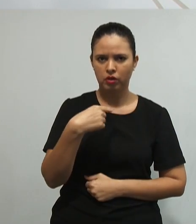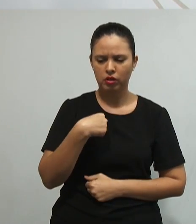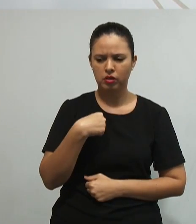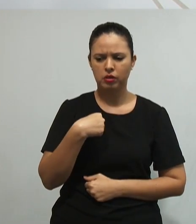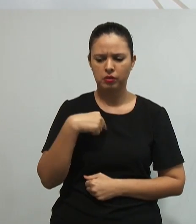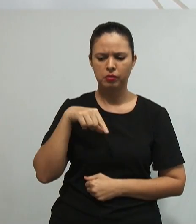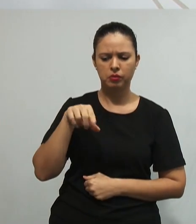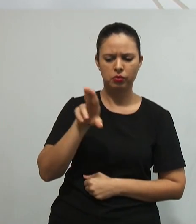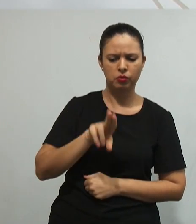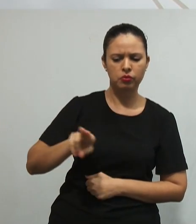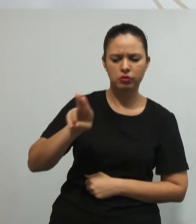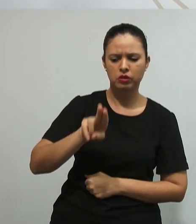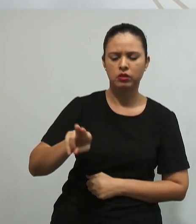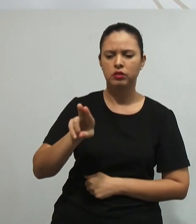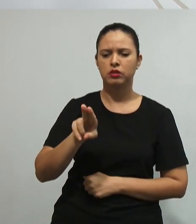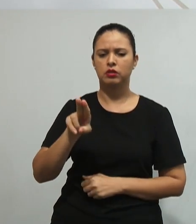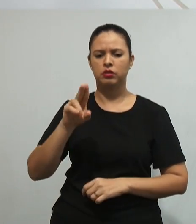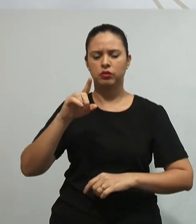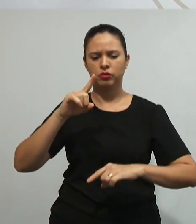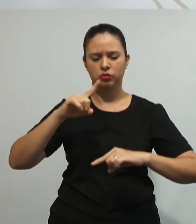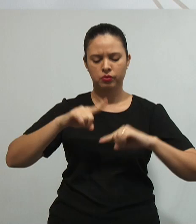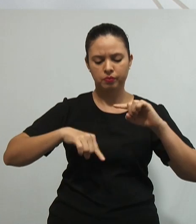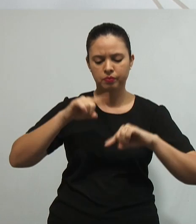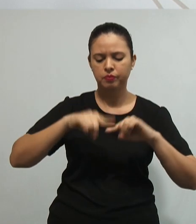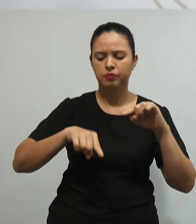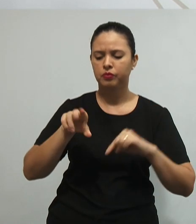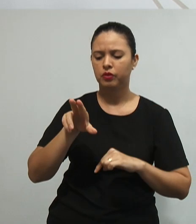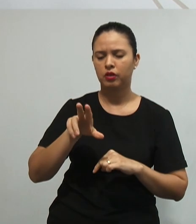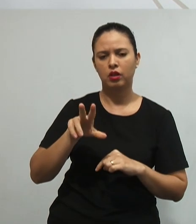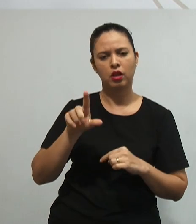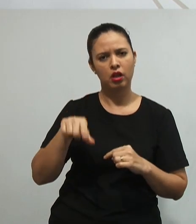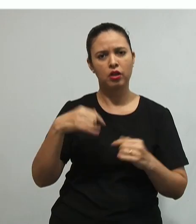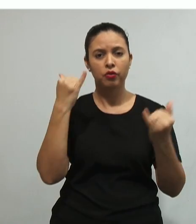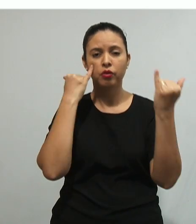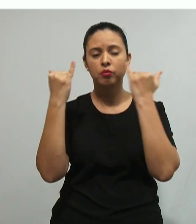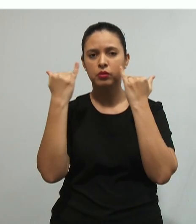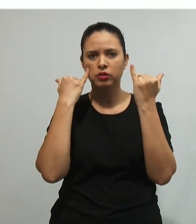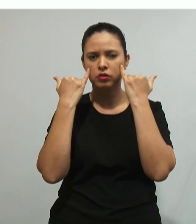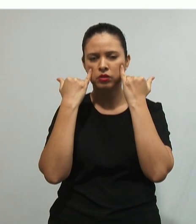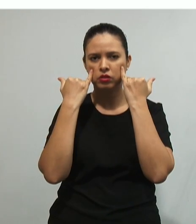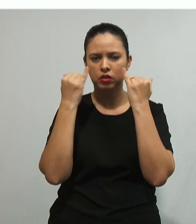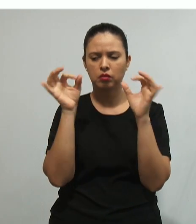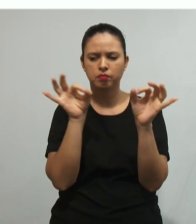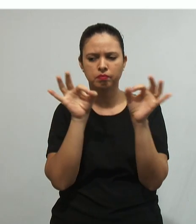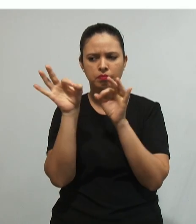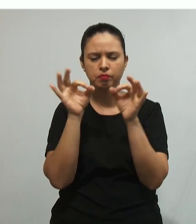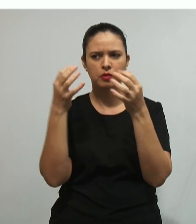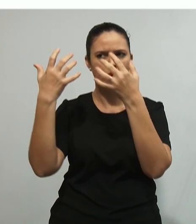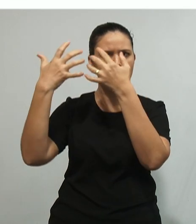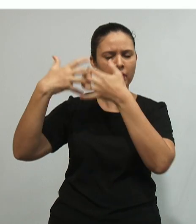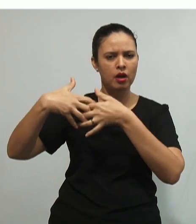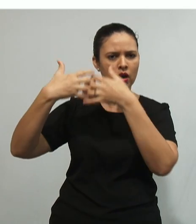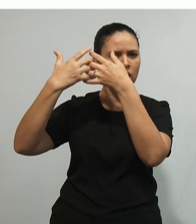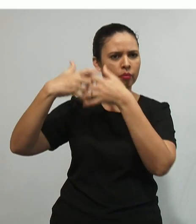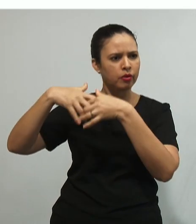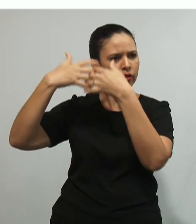relação com o objeto, a partir dessa manipulação, essas novas informações são reorganizadas na estrutura mental